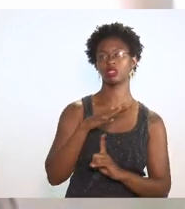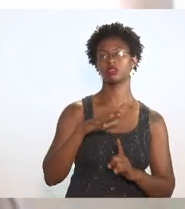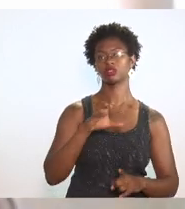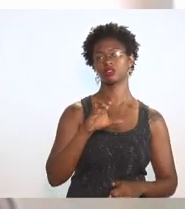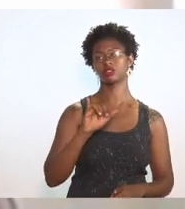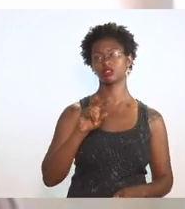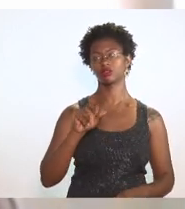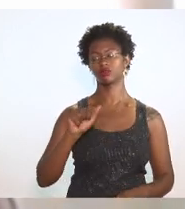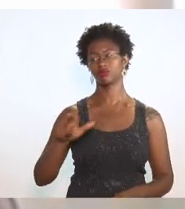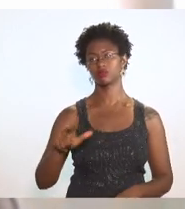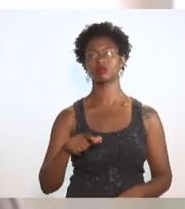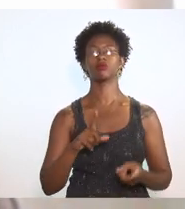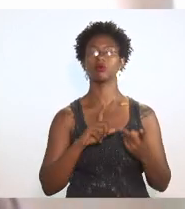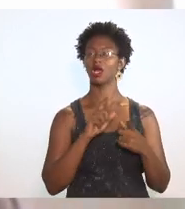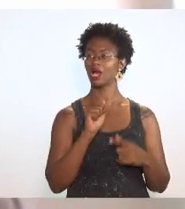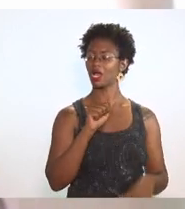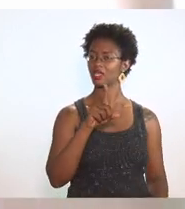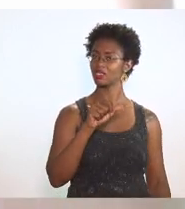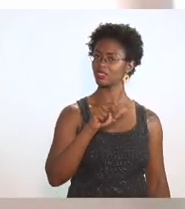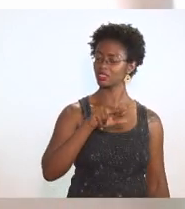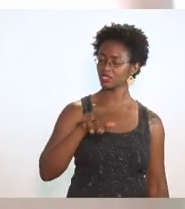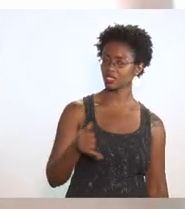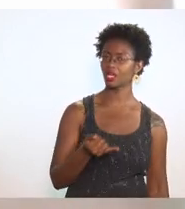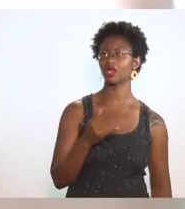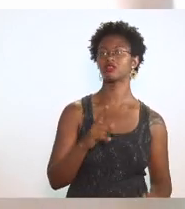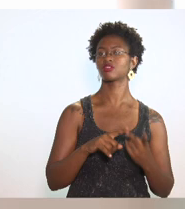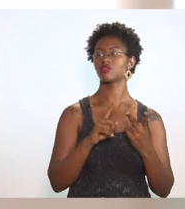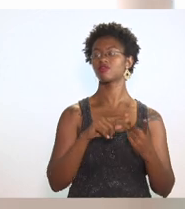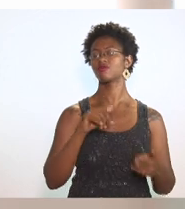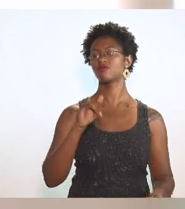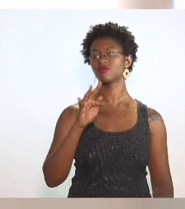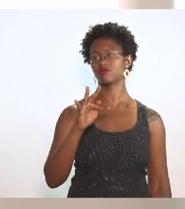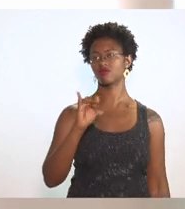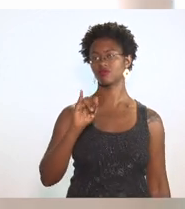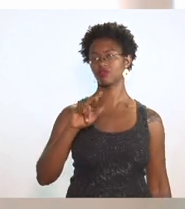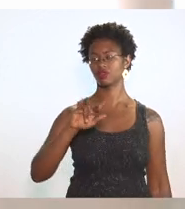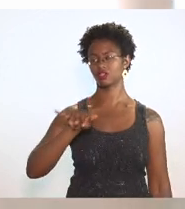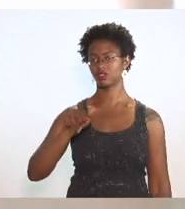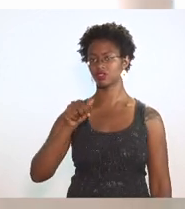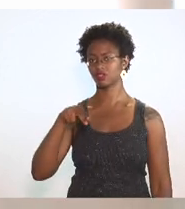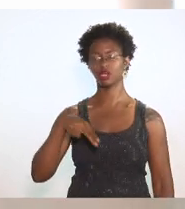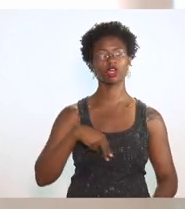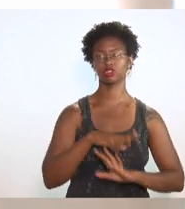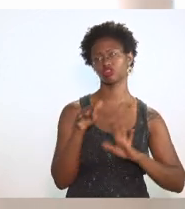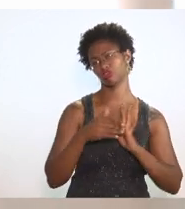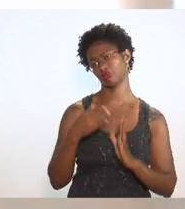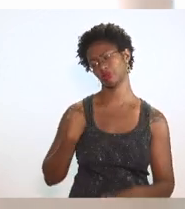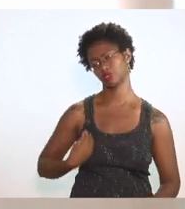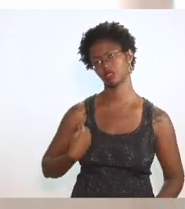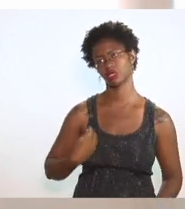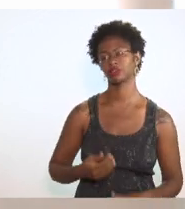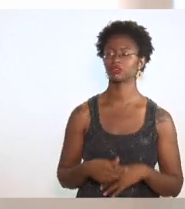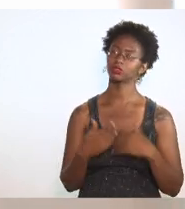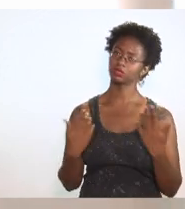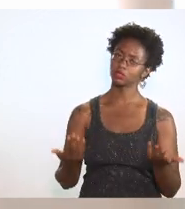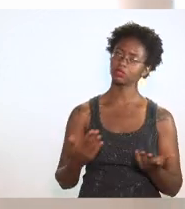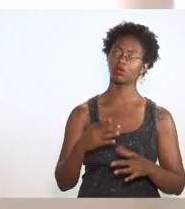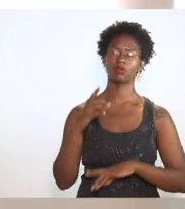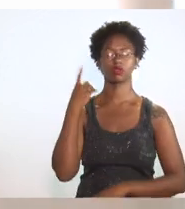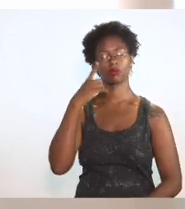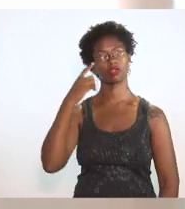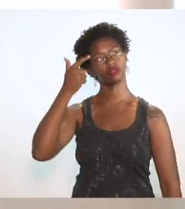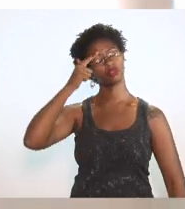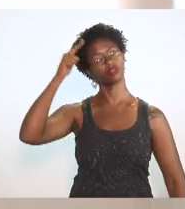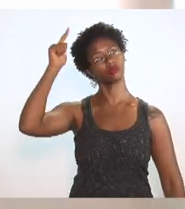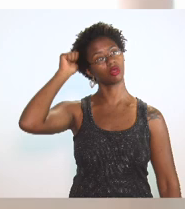Firjan, a DERJ e demais presentes aqui. Bom, deputado Luiz Paulo, sobre o projeto de lei